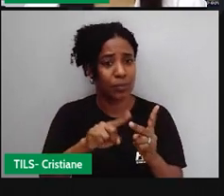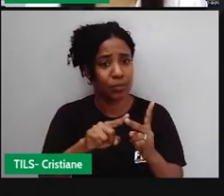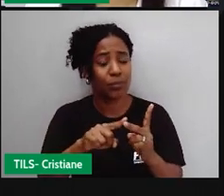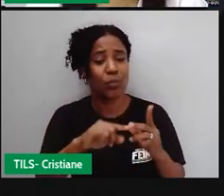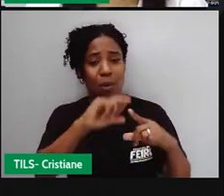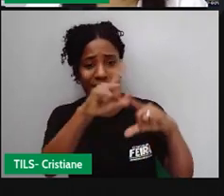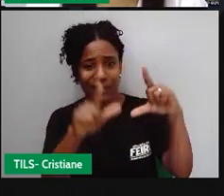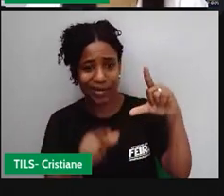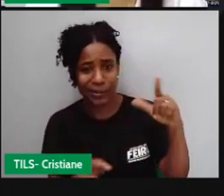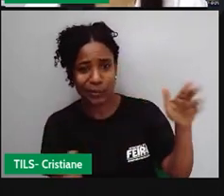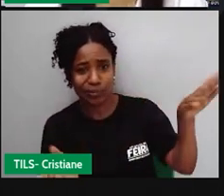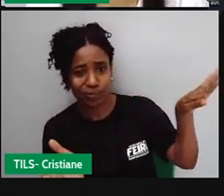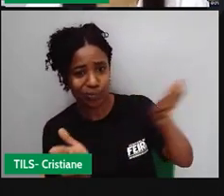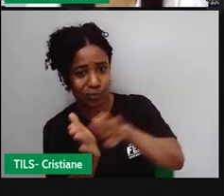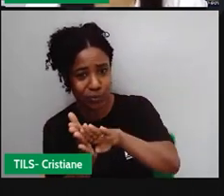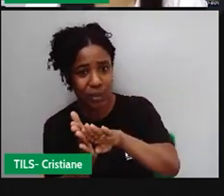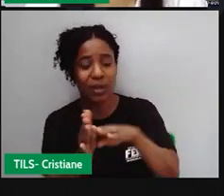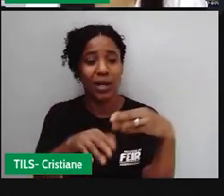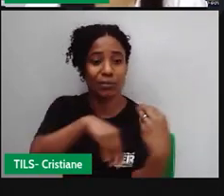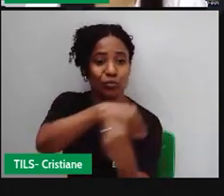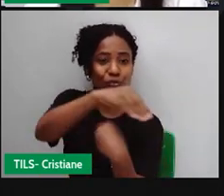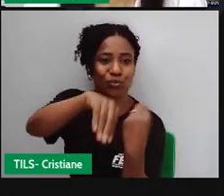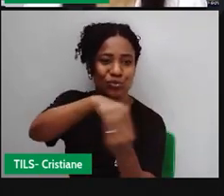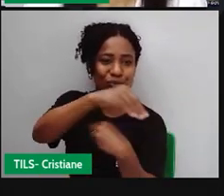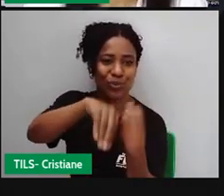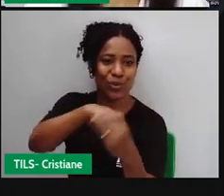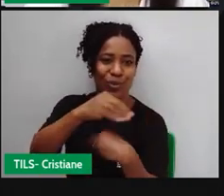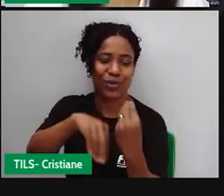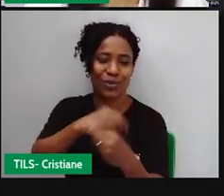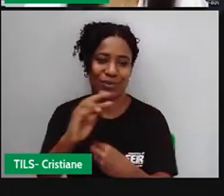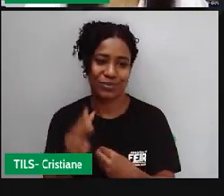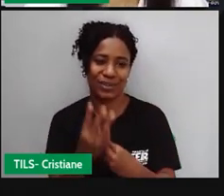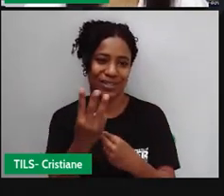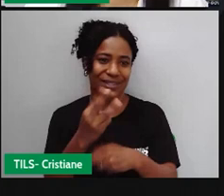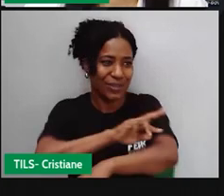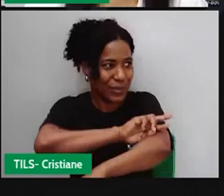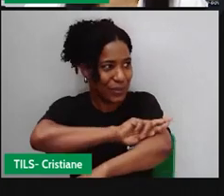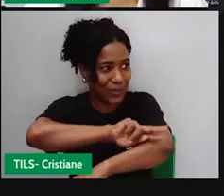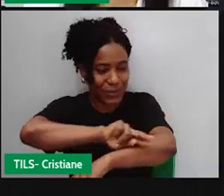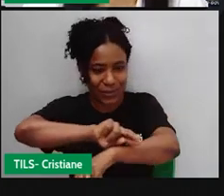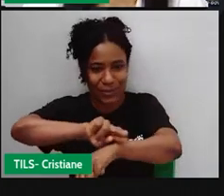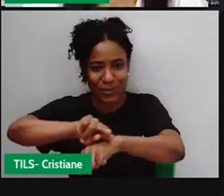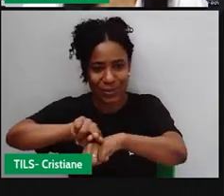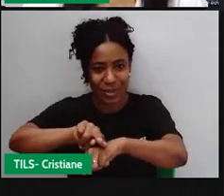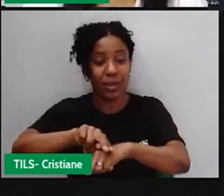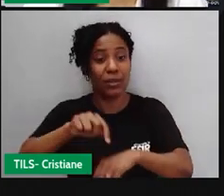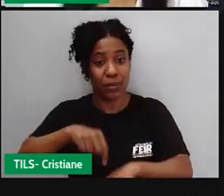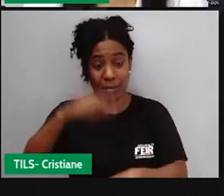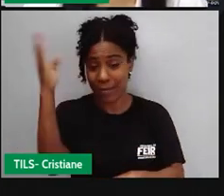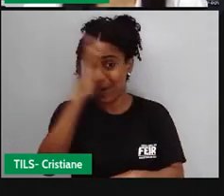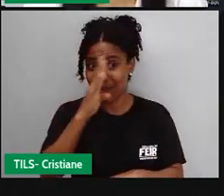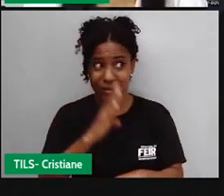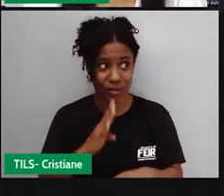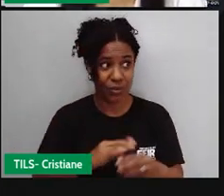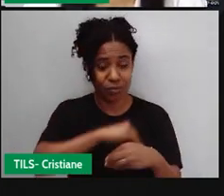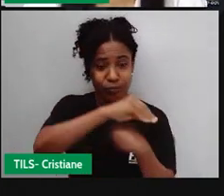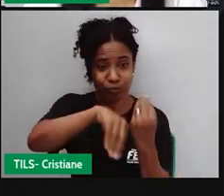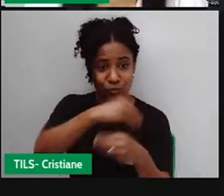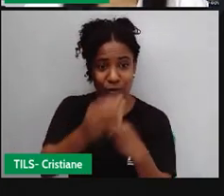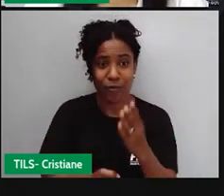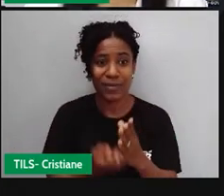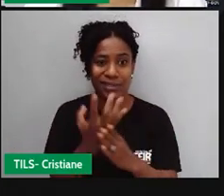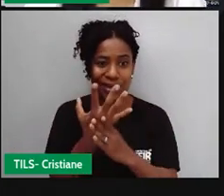diversidade que existe em nosso país e também no nosso estado, na Bahia. Então, eles não se mantiveram nem